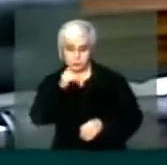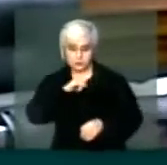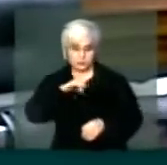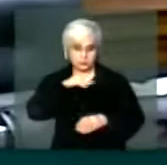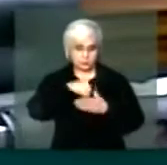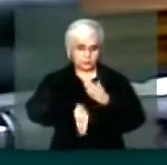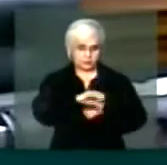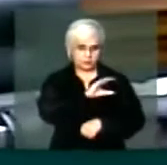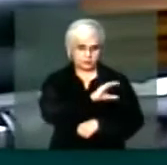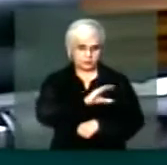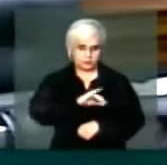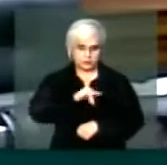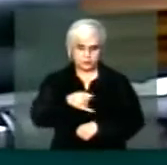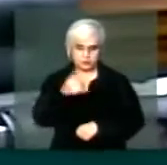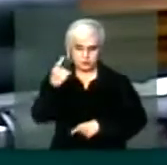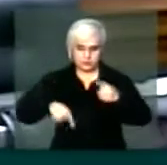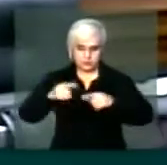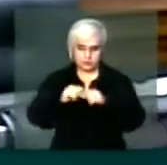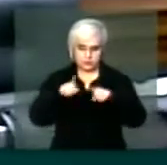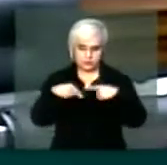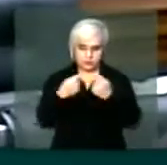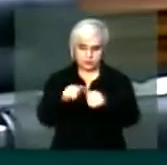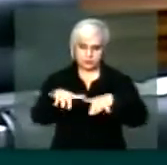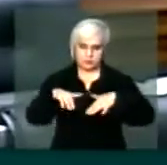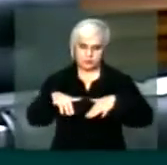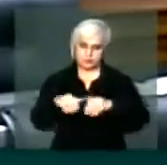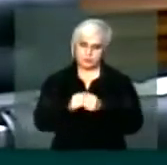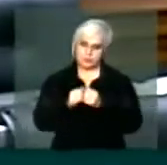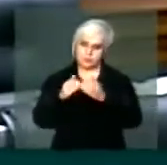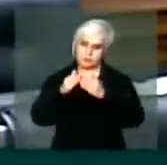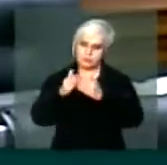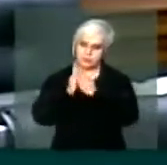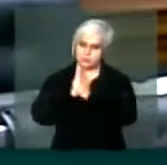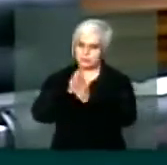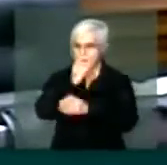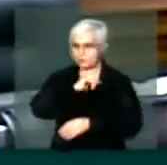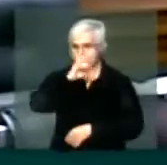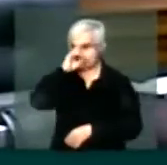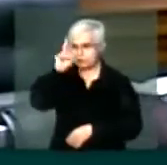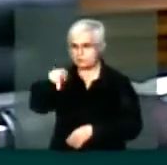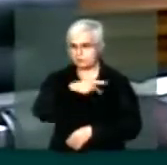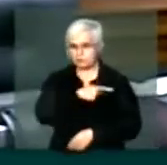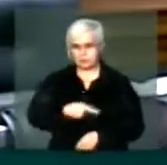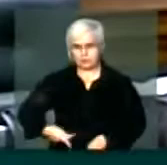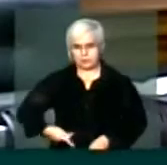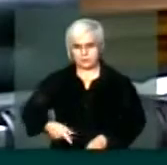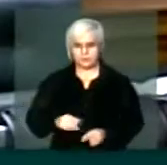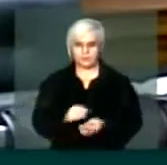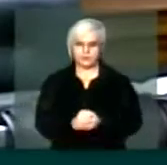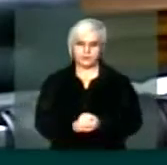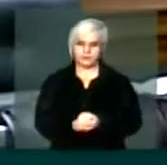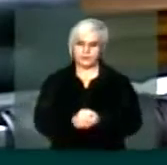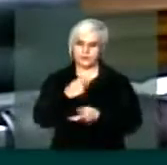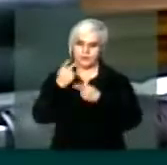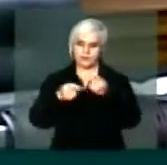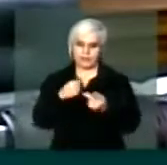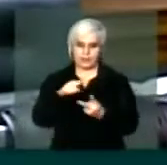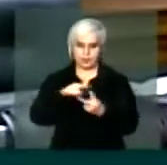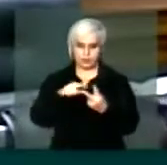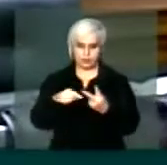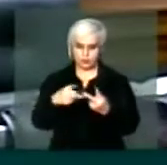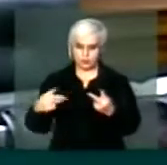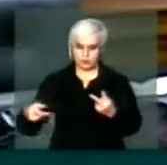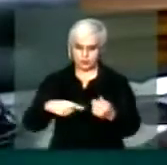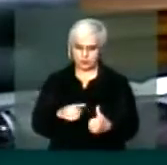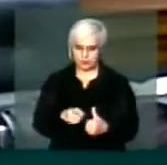CCJ uma audiência pública para debater esse tema. Então, gostaria de sugerir, Sr. Presidente, e aqui, Sr. Presidente, fazer apenas duas colocações. Uma,